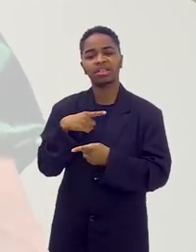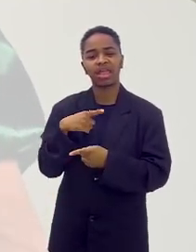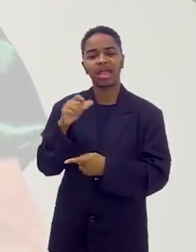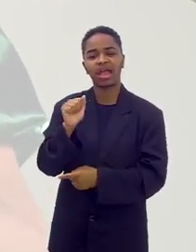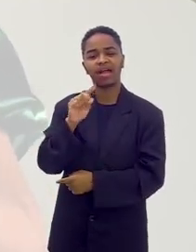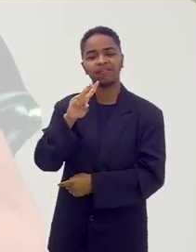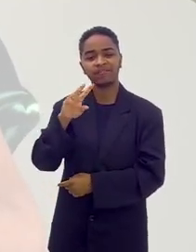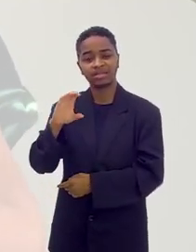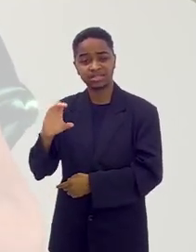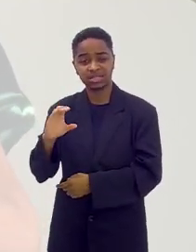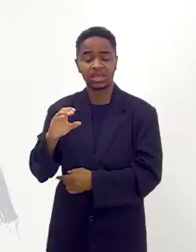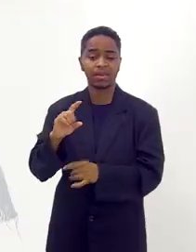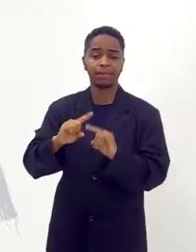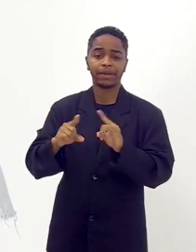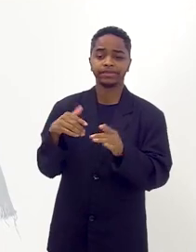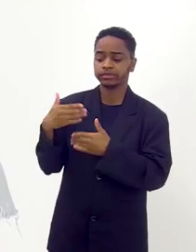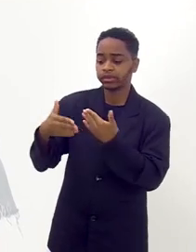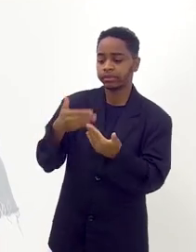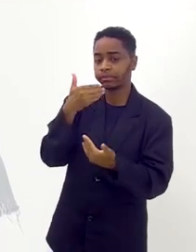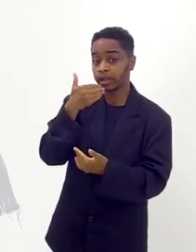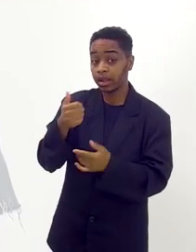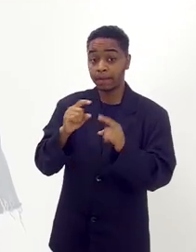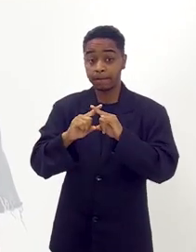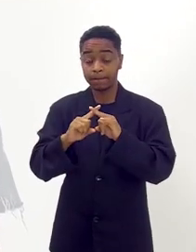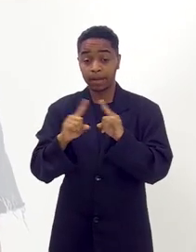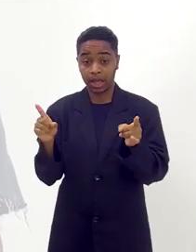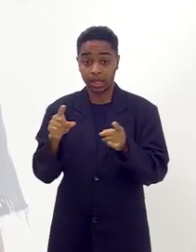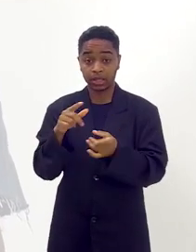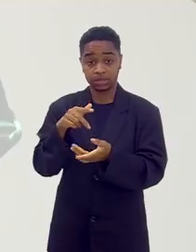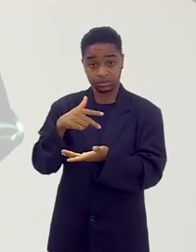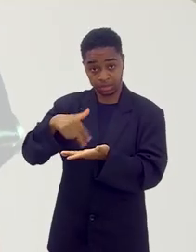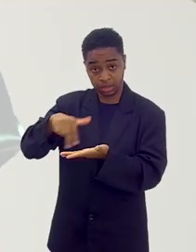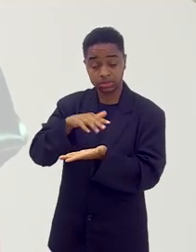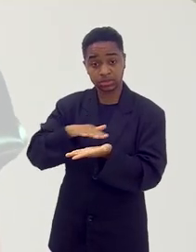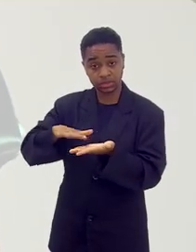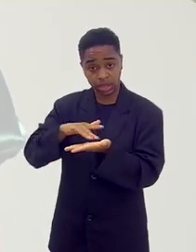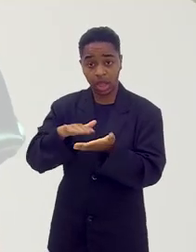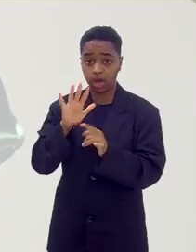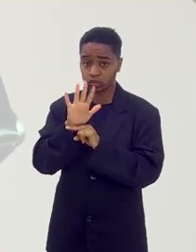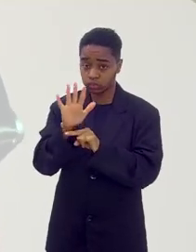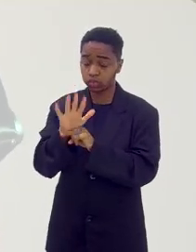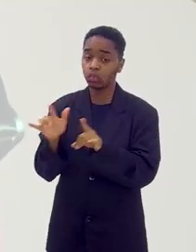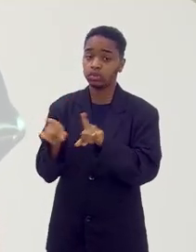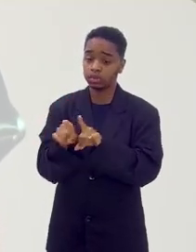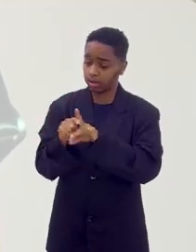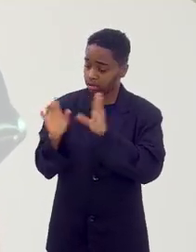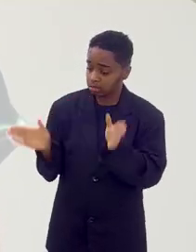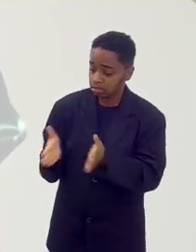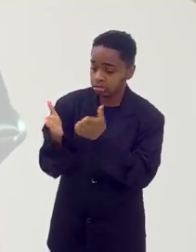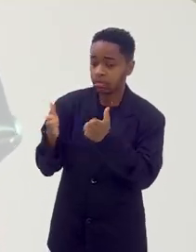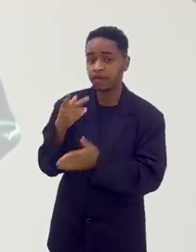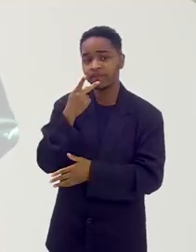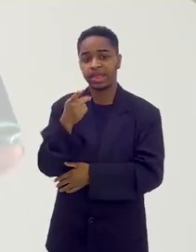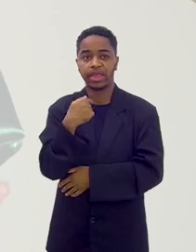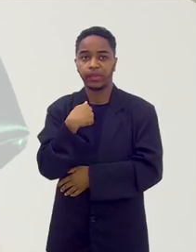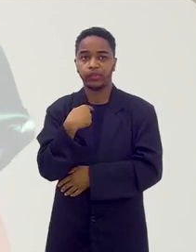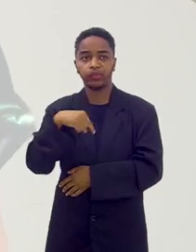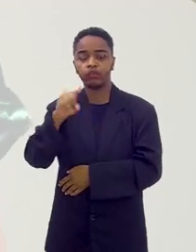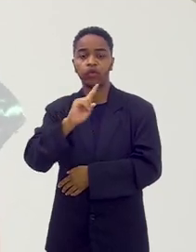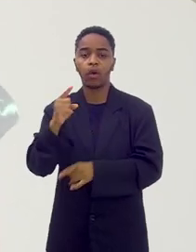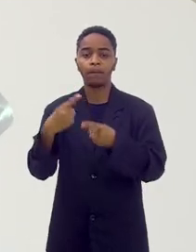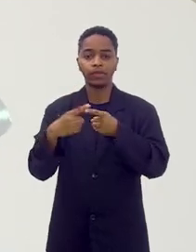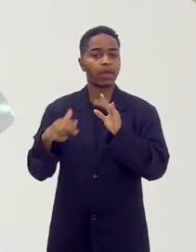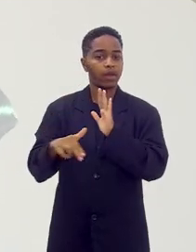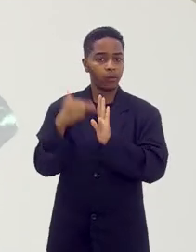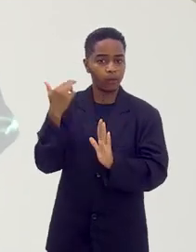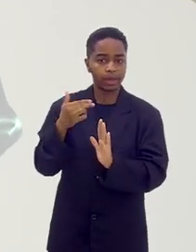AVC, mas estou me recuperando, a dança cigana vai ajudar, né? Ah, eu não vou porque